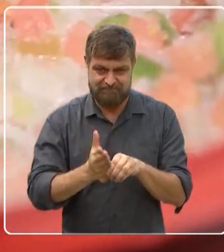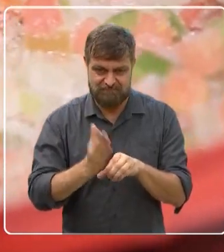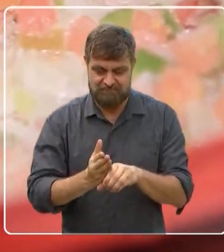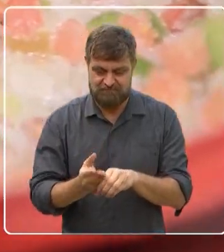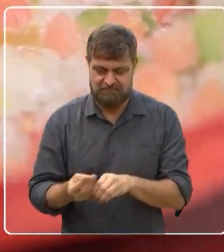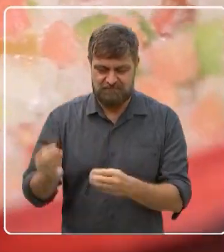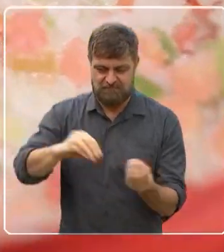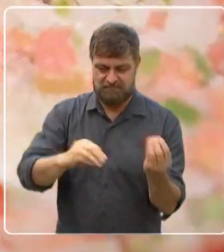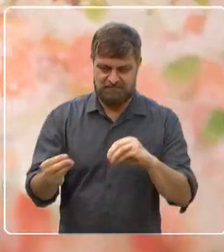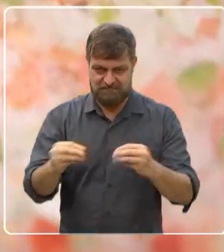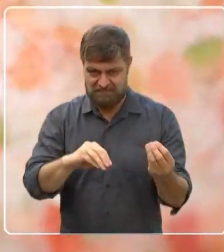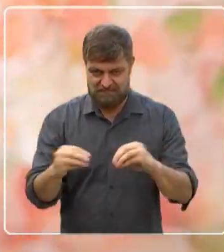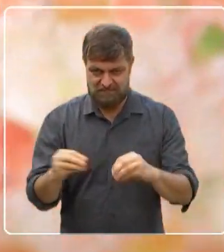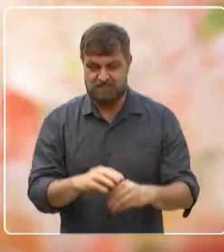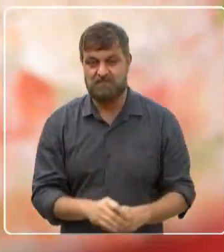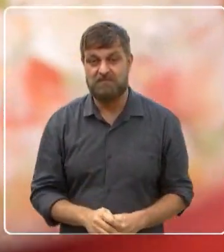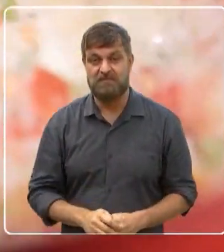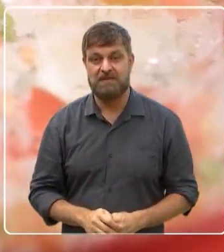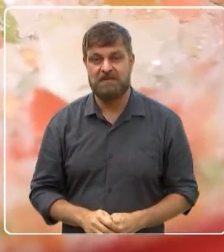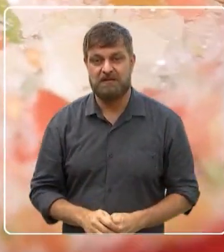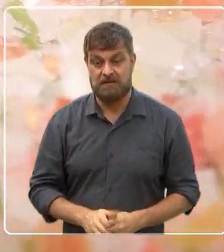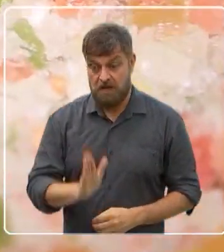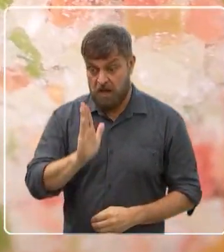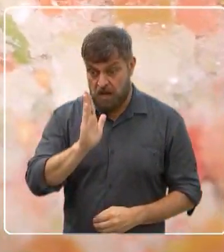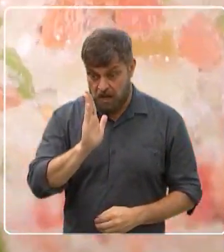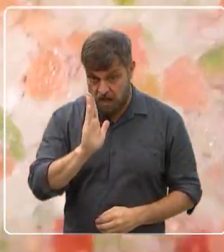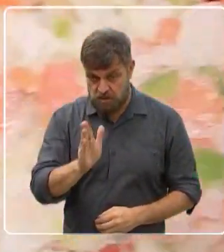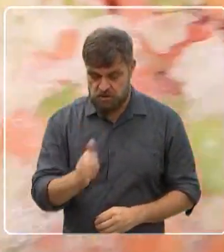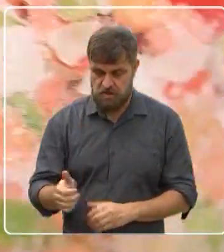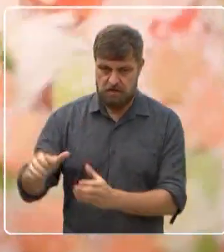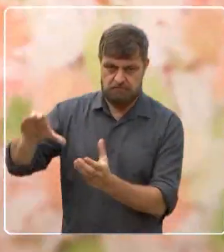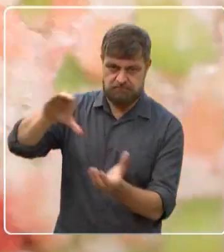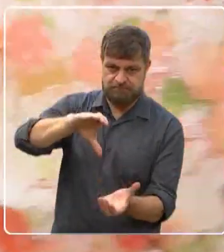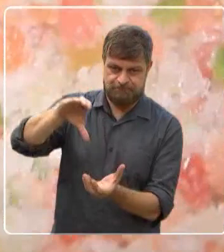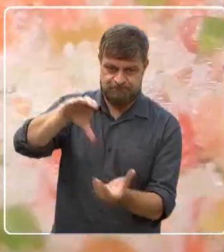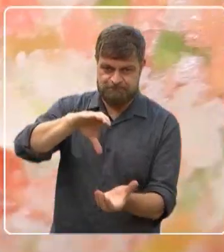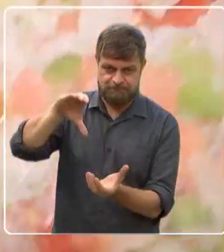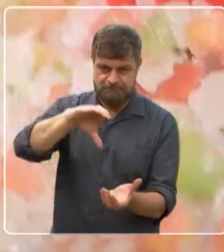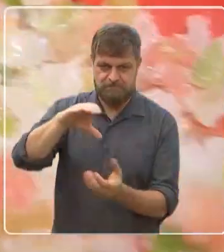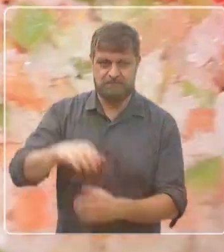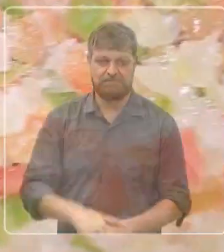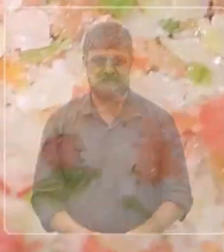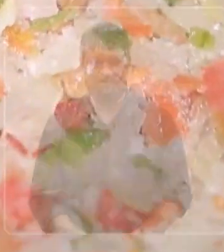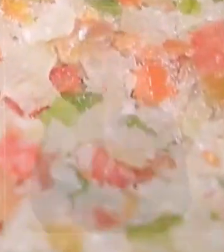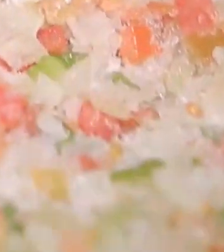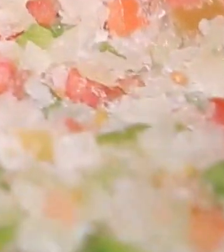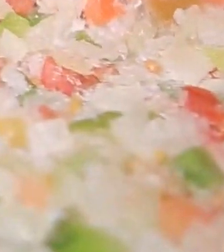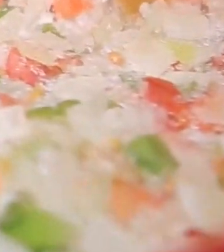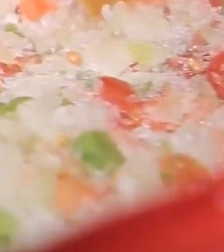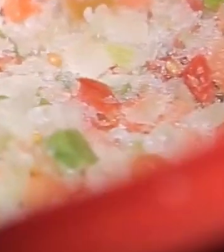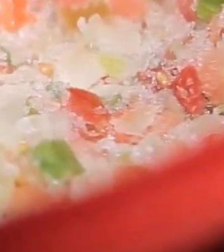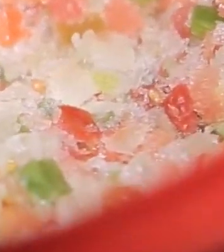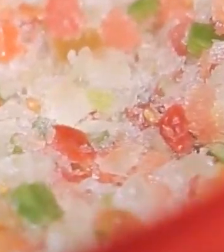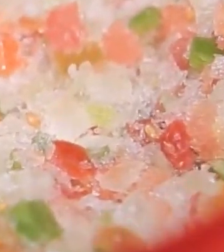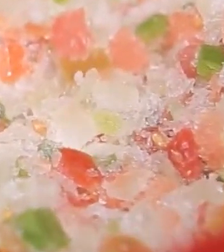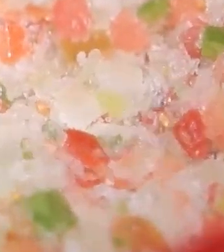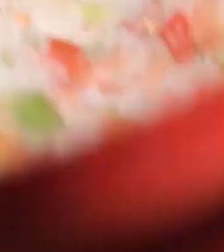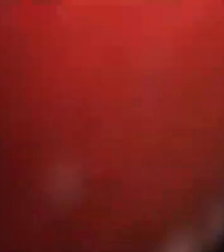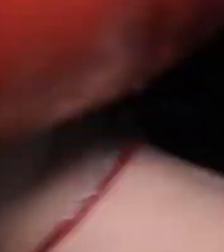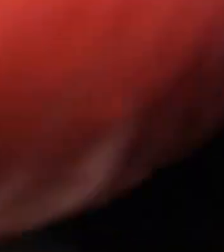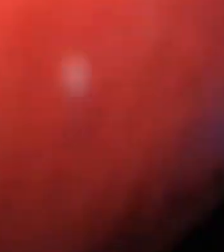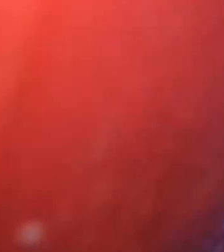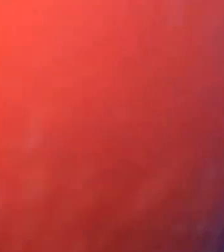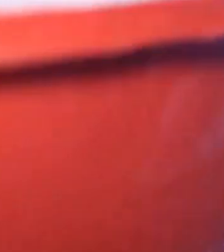serve junto também? Não, isso aqui vai refogar o pé de frango. Ah, legal! Vai contando gente aí, né? No